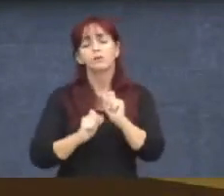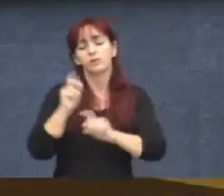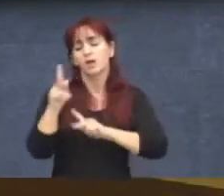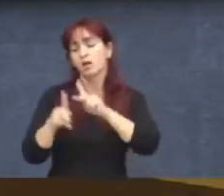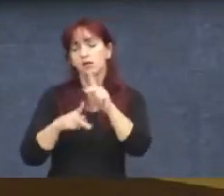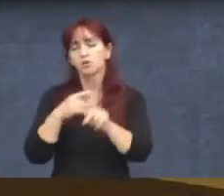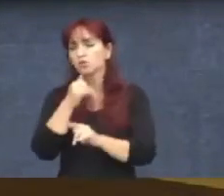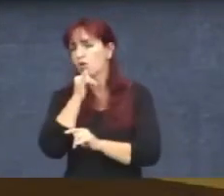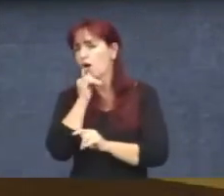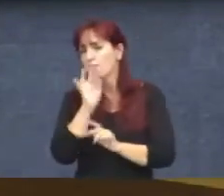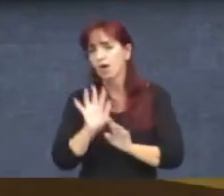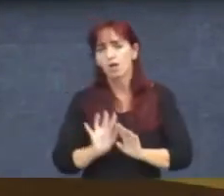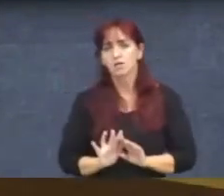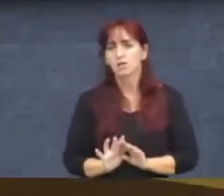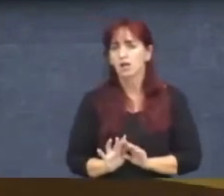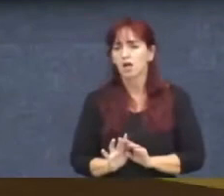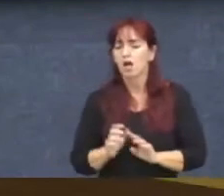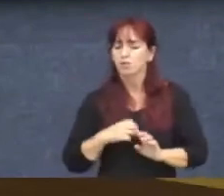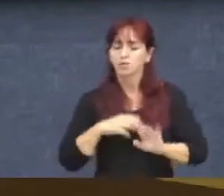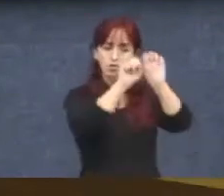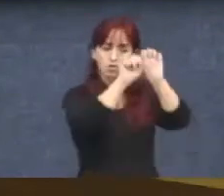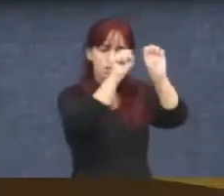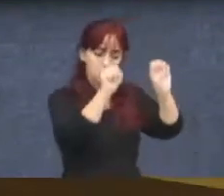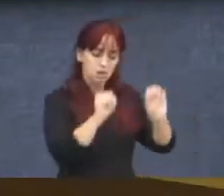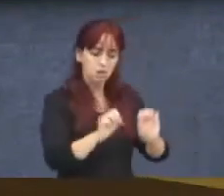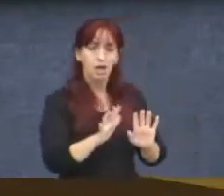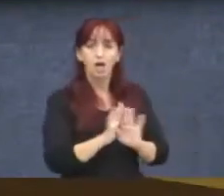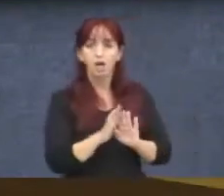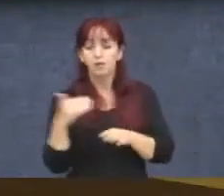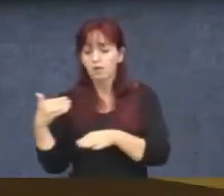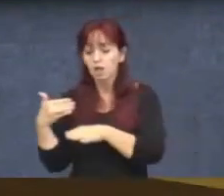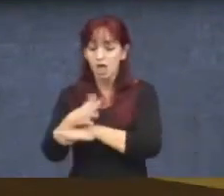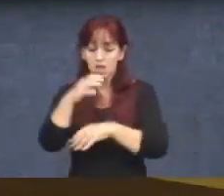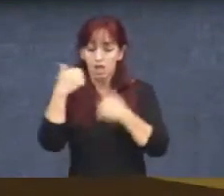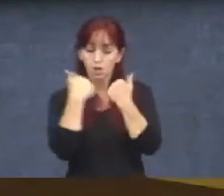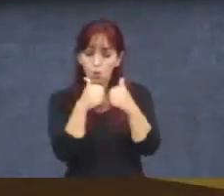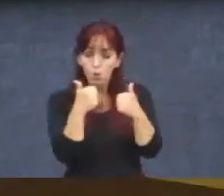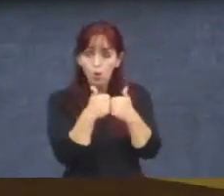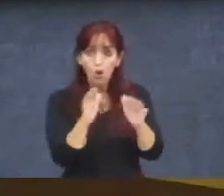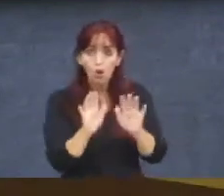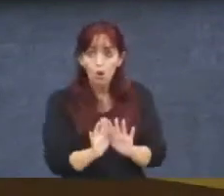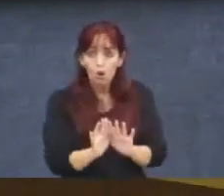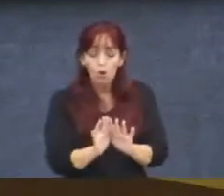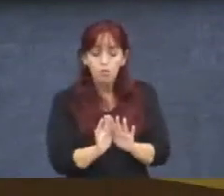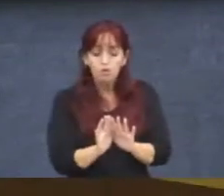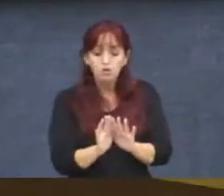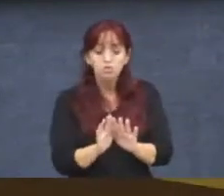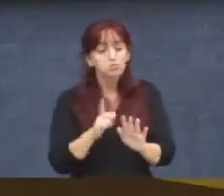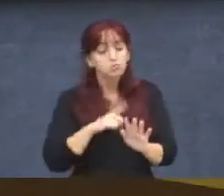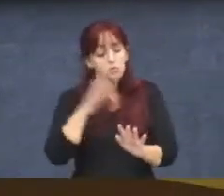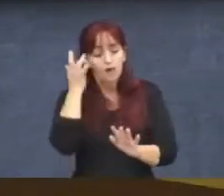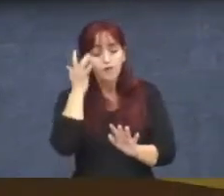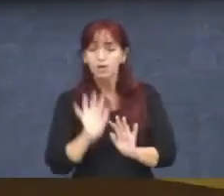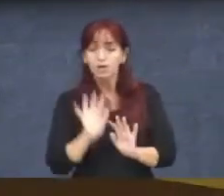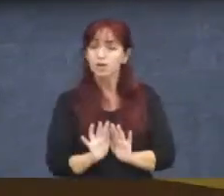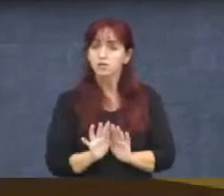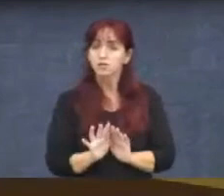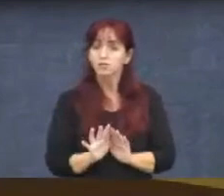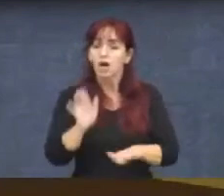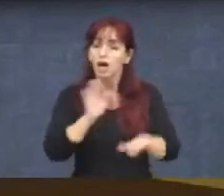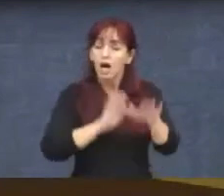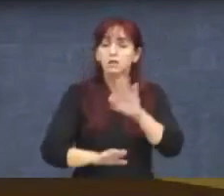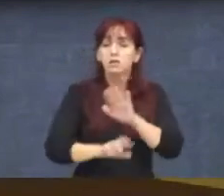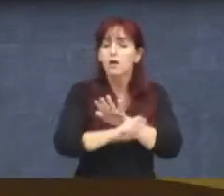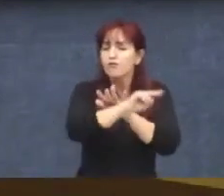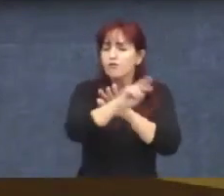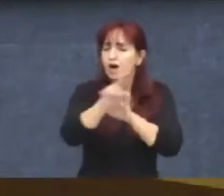por exemplo, eventuais no sistema, que ao chegar no ônibus não sejam um problema. Às vezes aqui, vários podem não